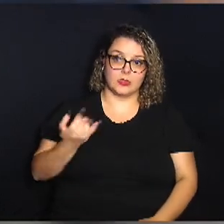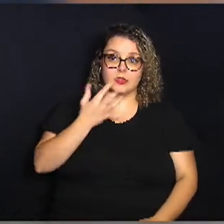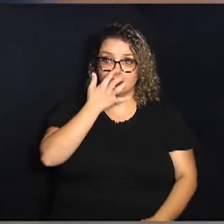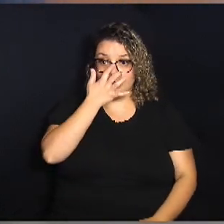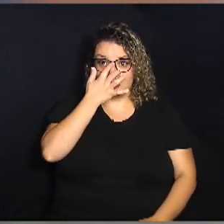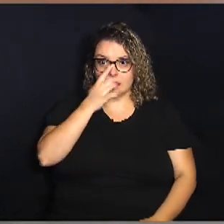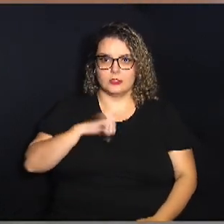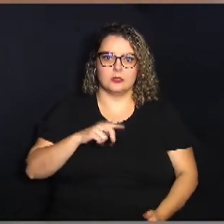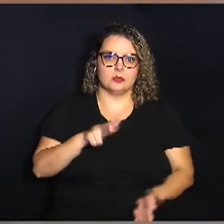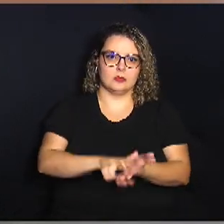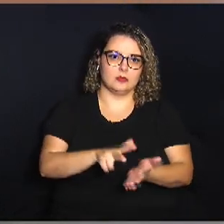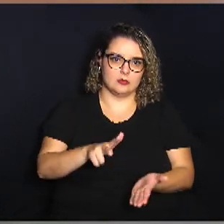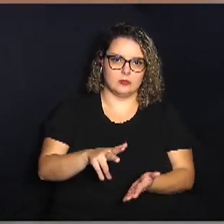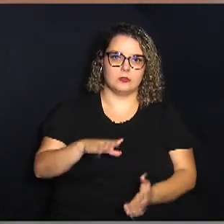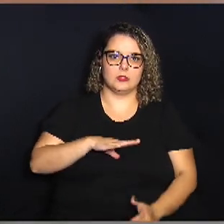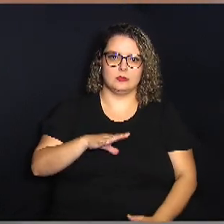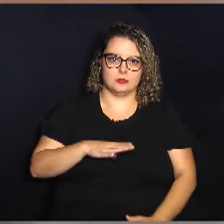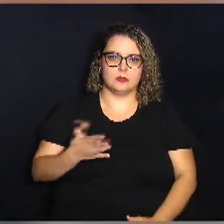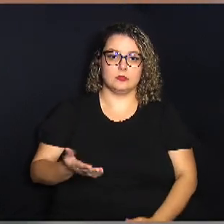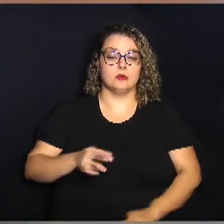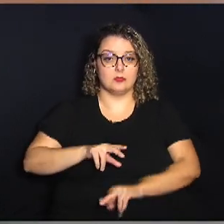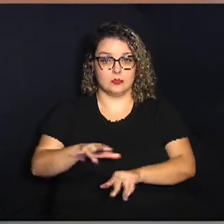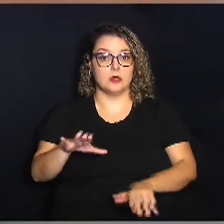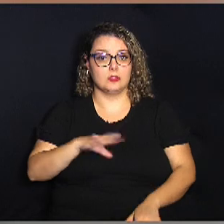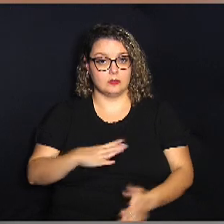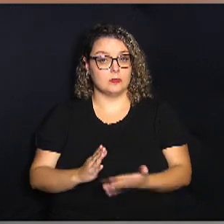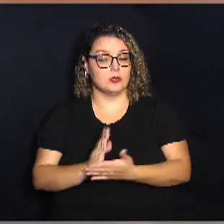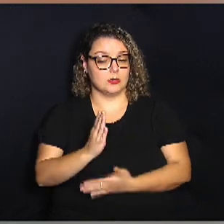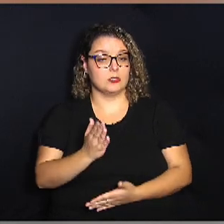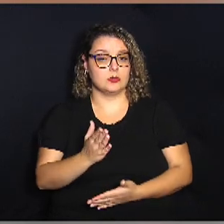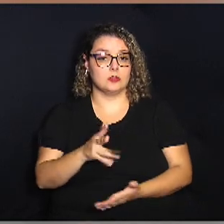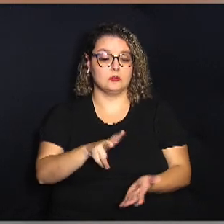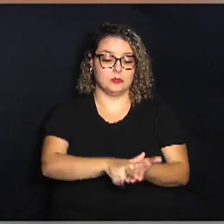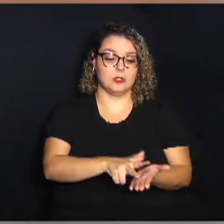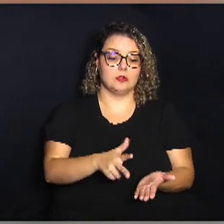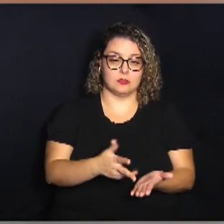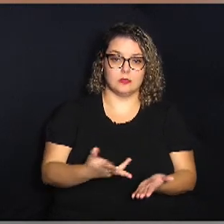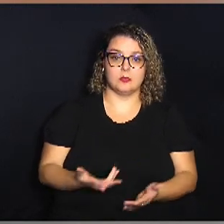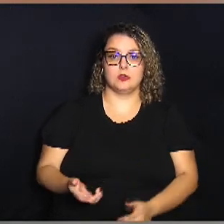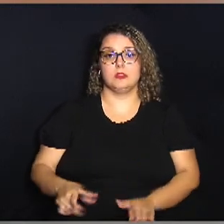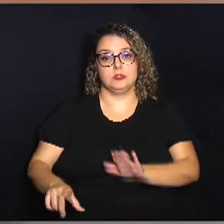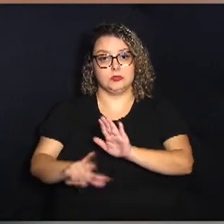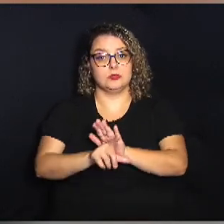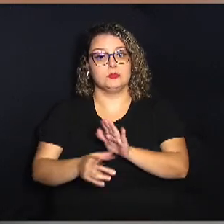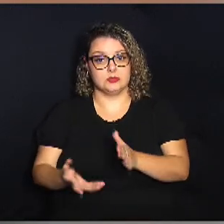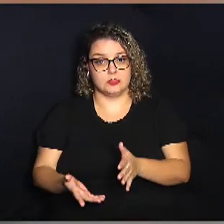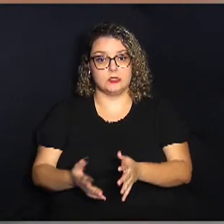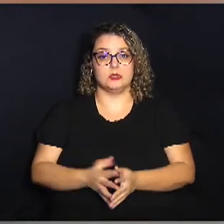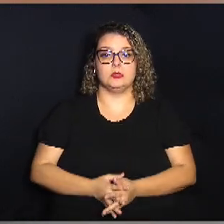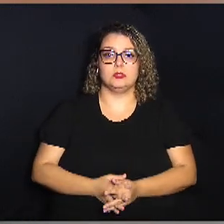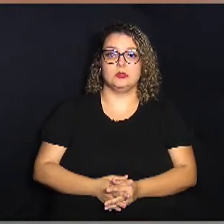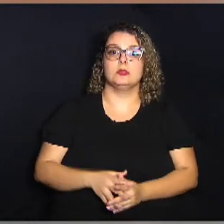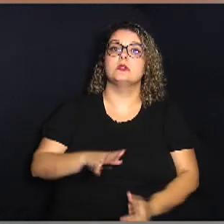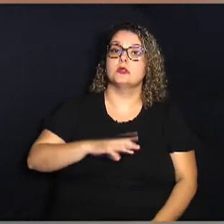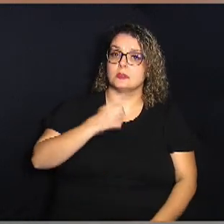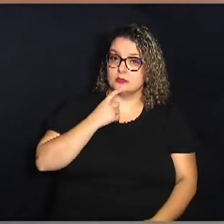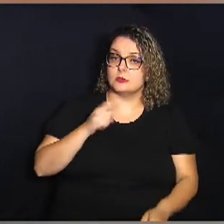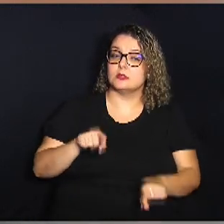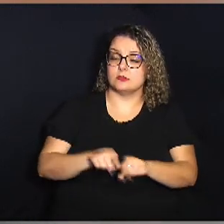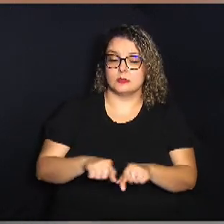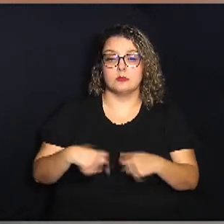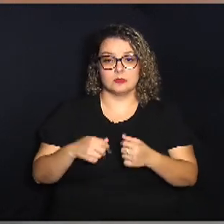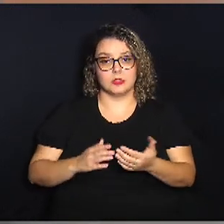regulamentação municipal para isso vários municípios já aprovaram a sua regulamentação a sua lei a sua legislação e Campinas também precisa